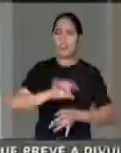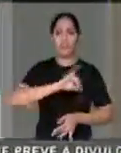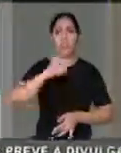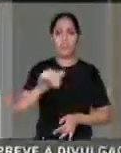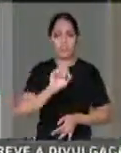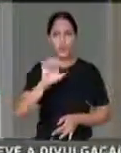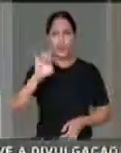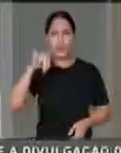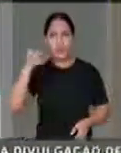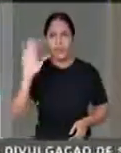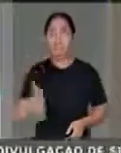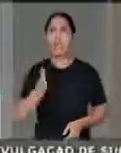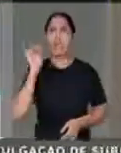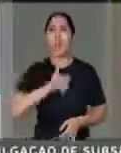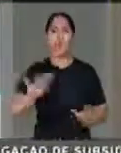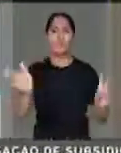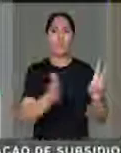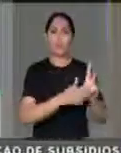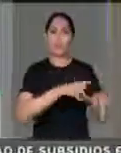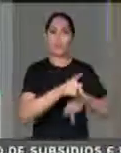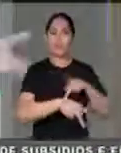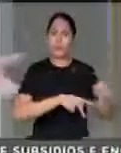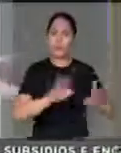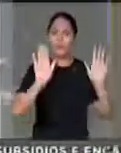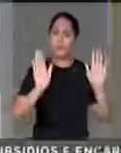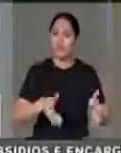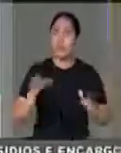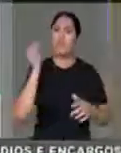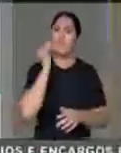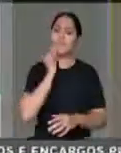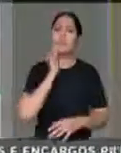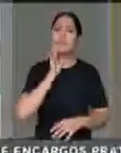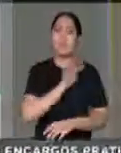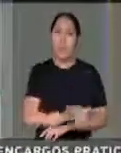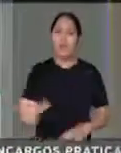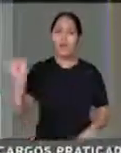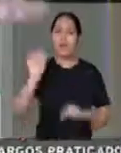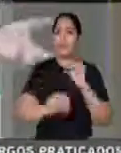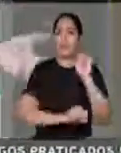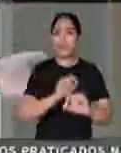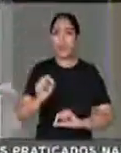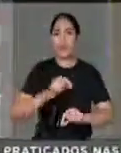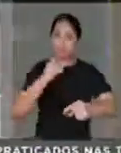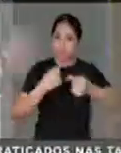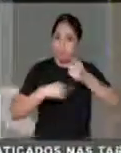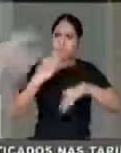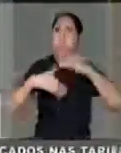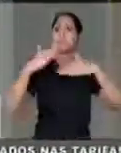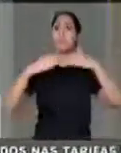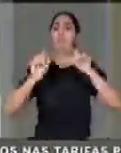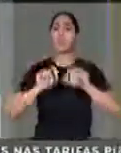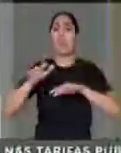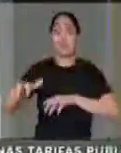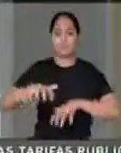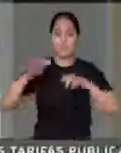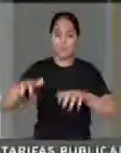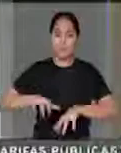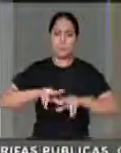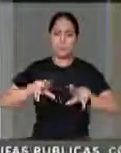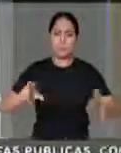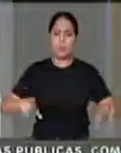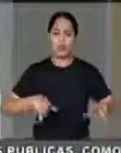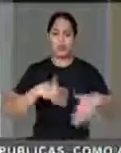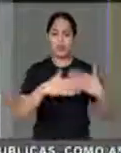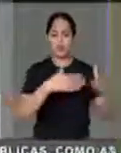ter falado aqui, dos povos indígenas e da tentativa, deputado Molon, de avançar, por exemplo, a mineração nessas